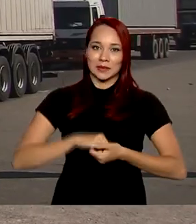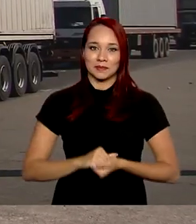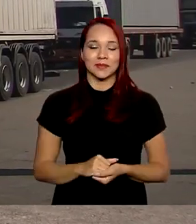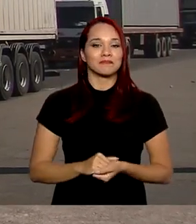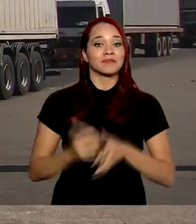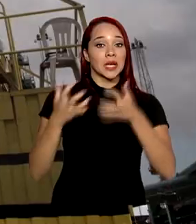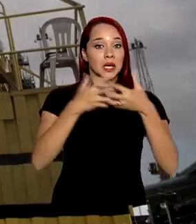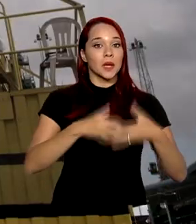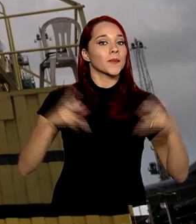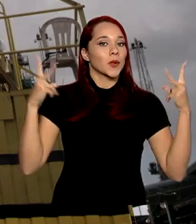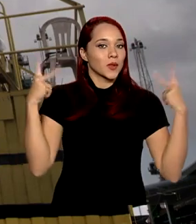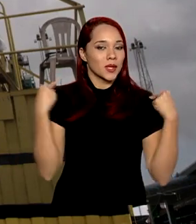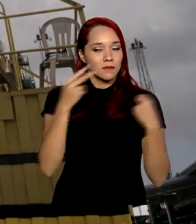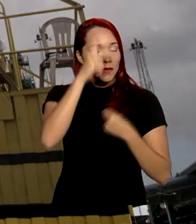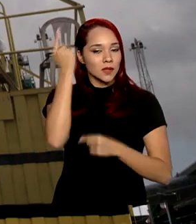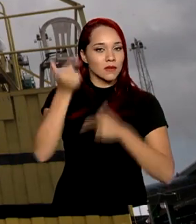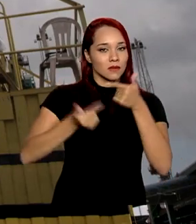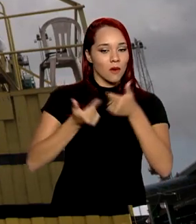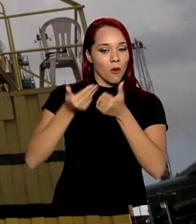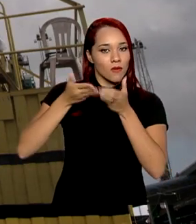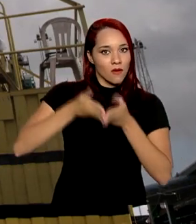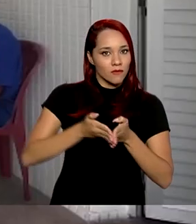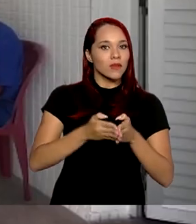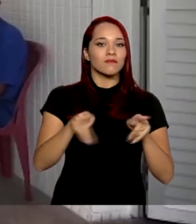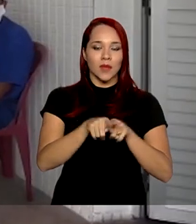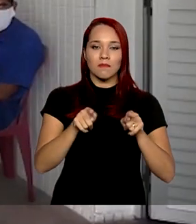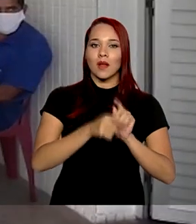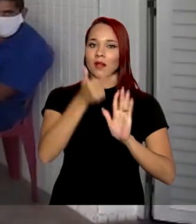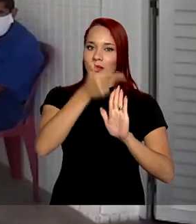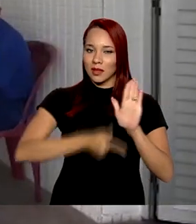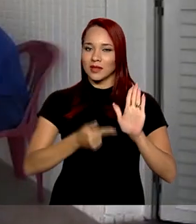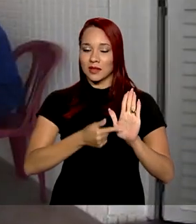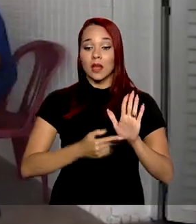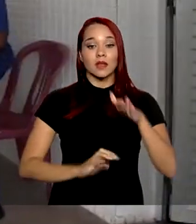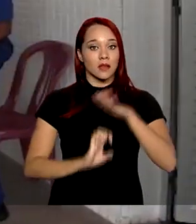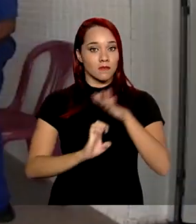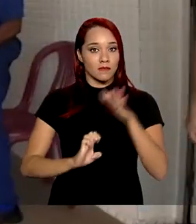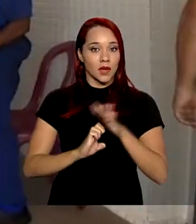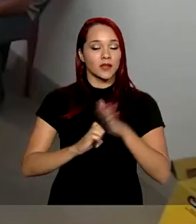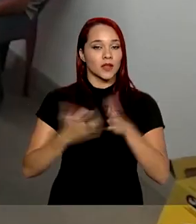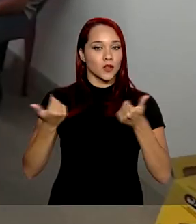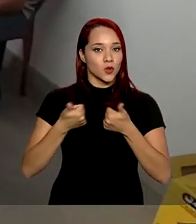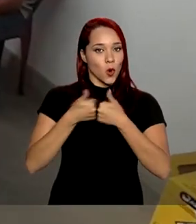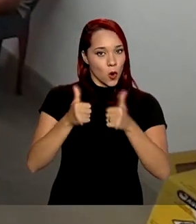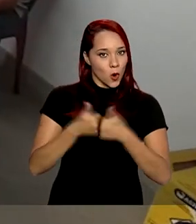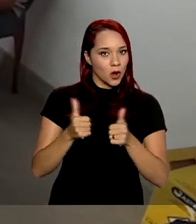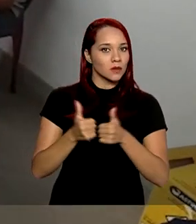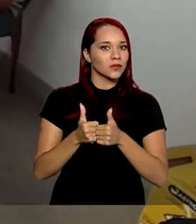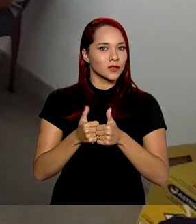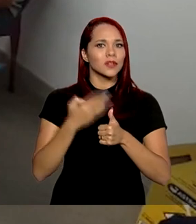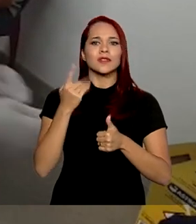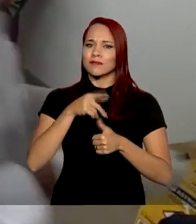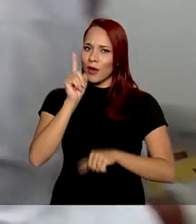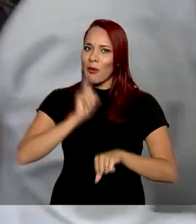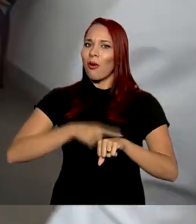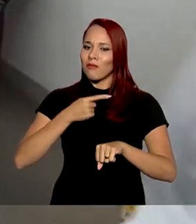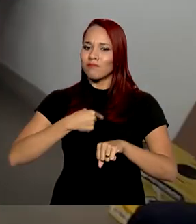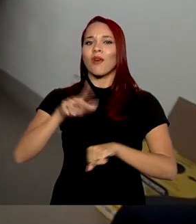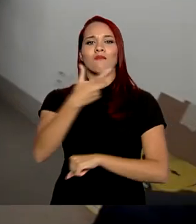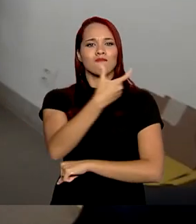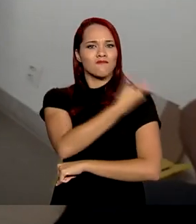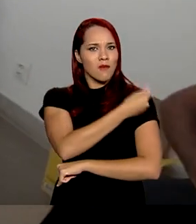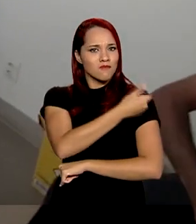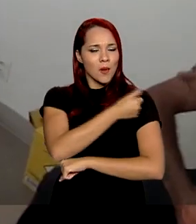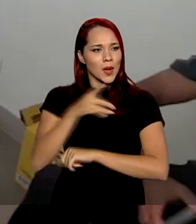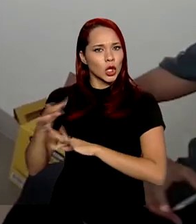Caminhoneiros e portuários também estão na lista. Esta empresa de transporte coletivo não perdeu tempo e vacinou